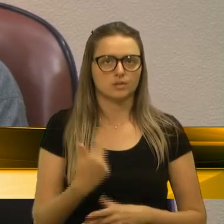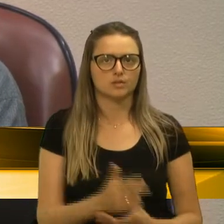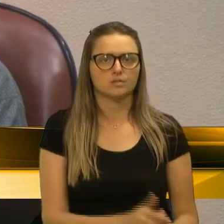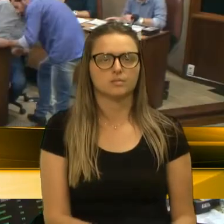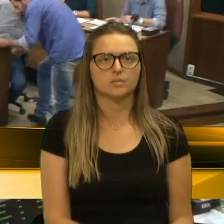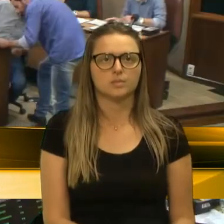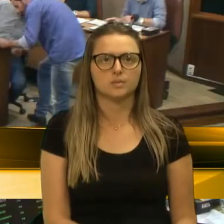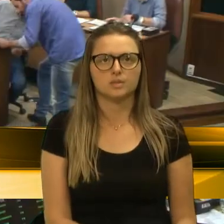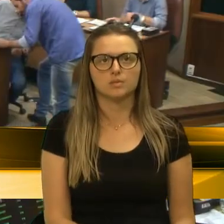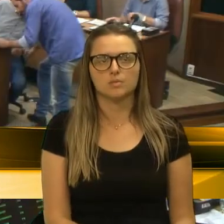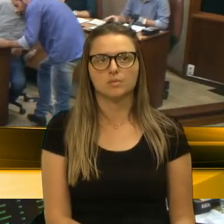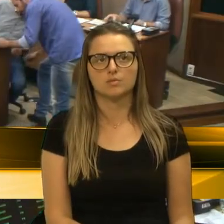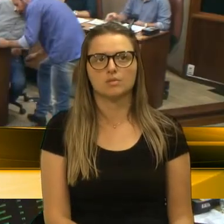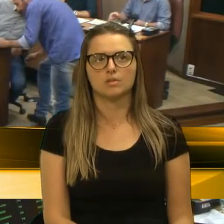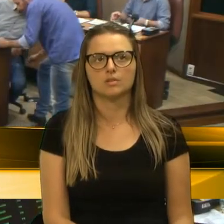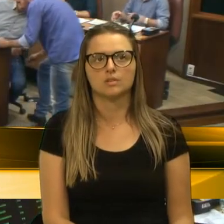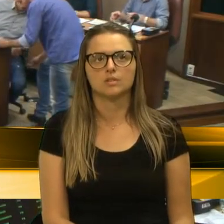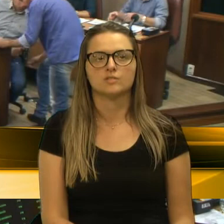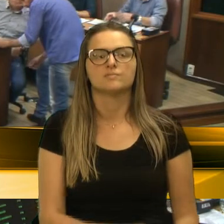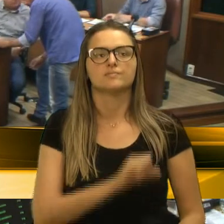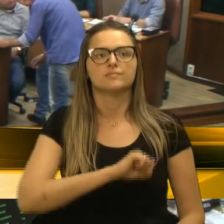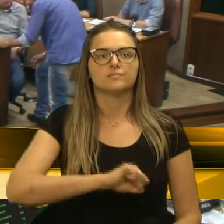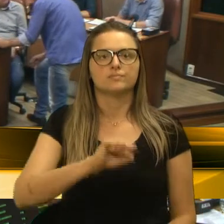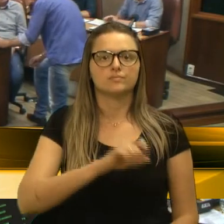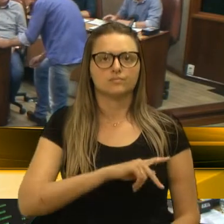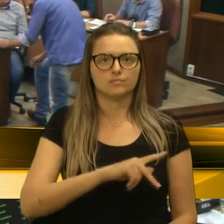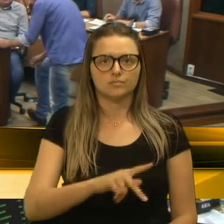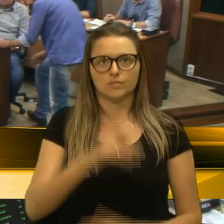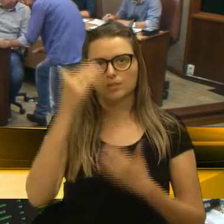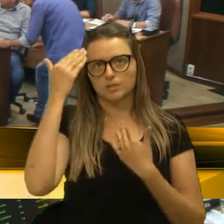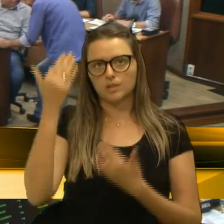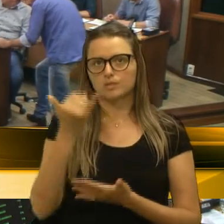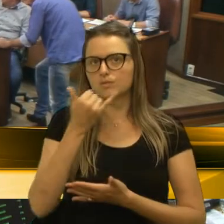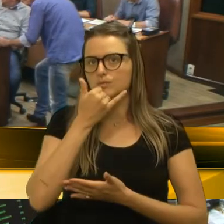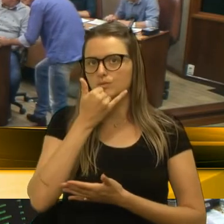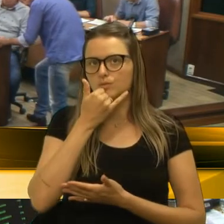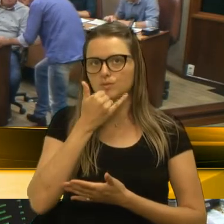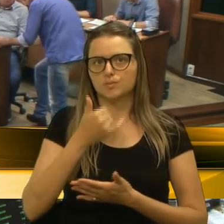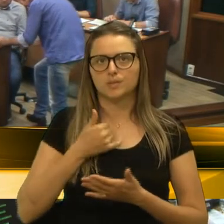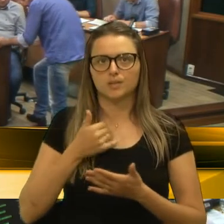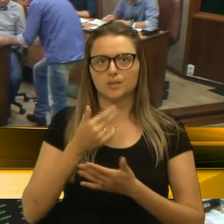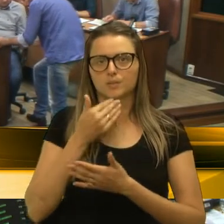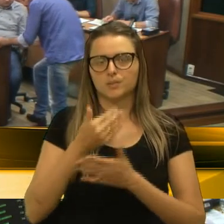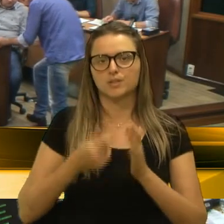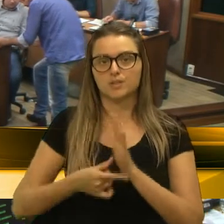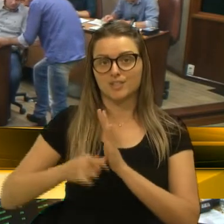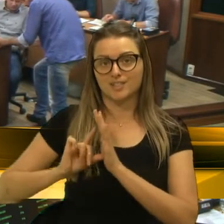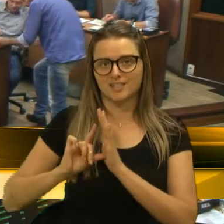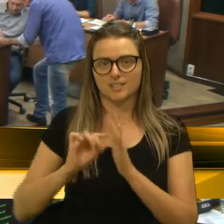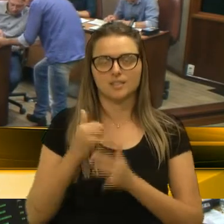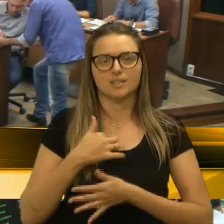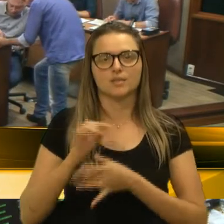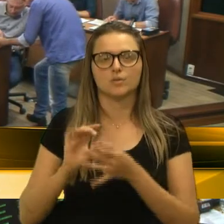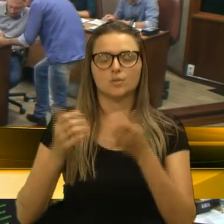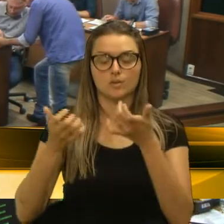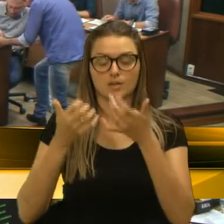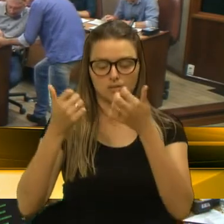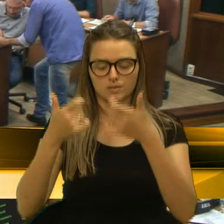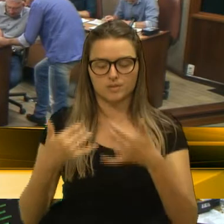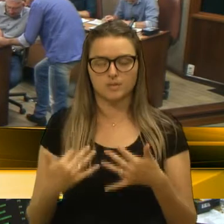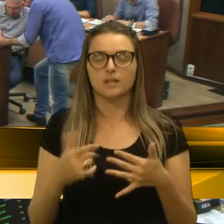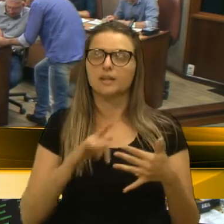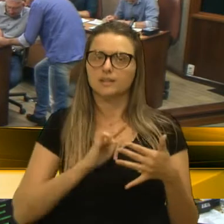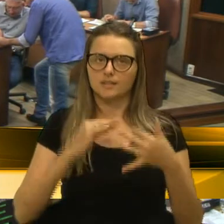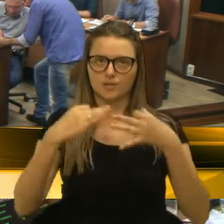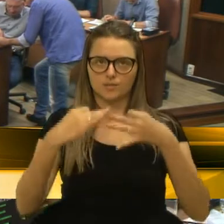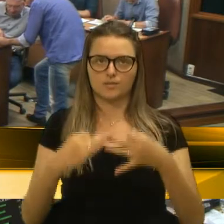Francisquieto Freixo. Senhor presidente, obrigada, desculpa eu me antecipar. Não, eu só, eu tenho certeza de que os